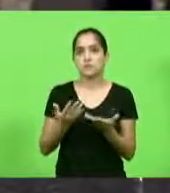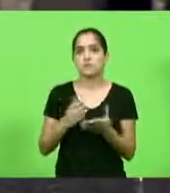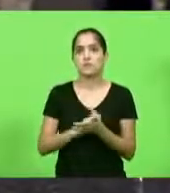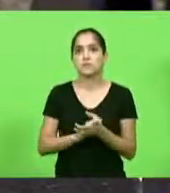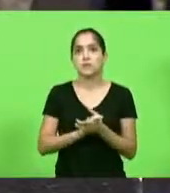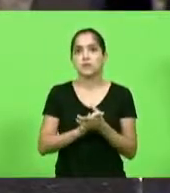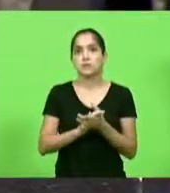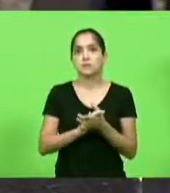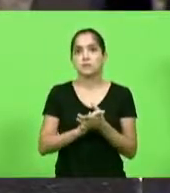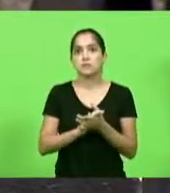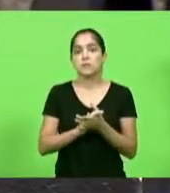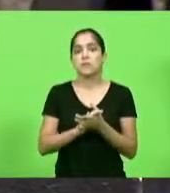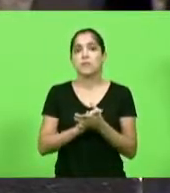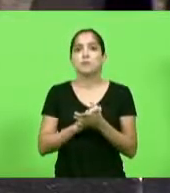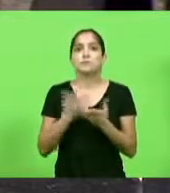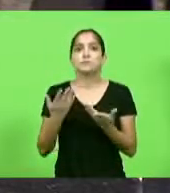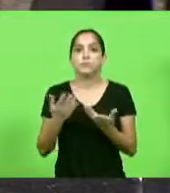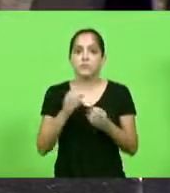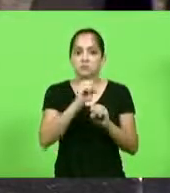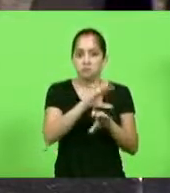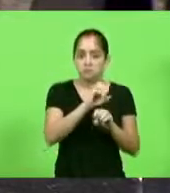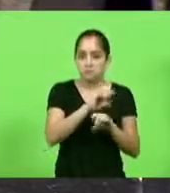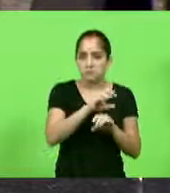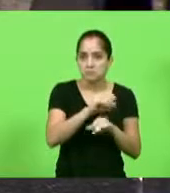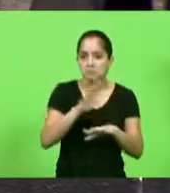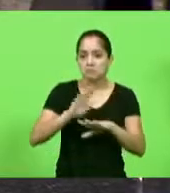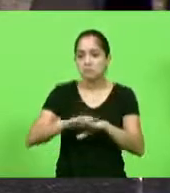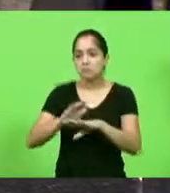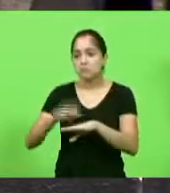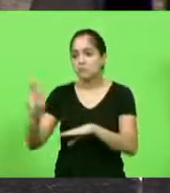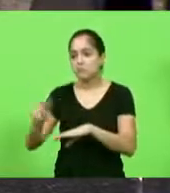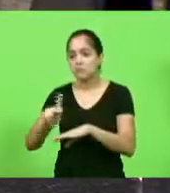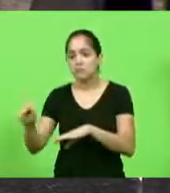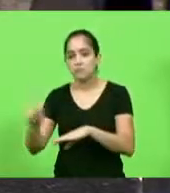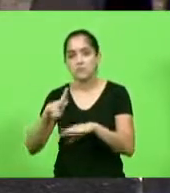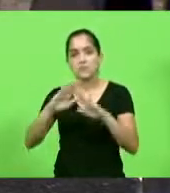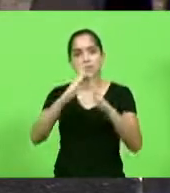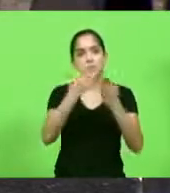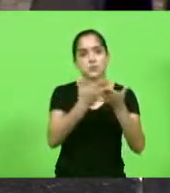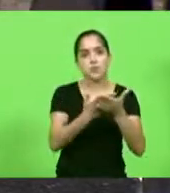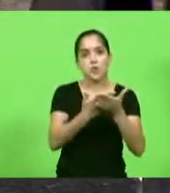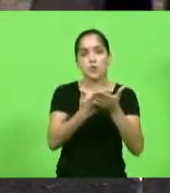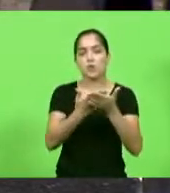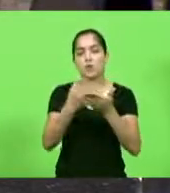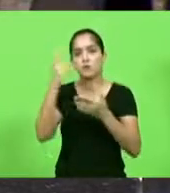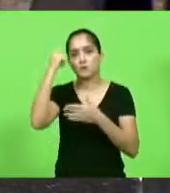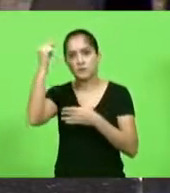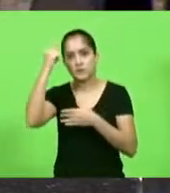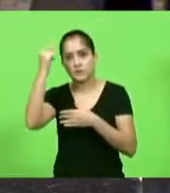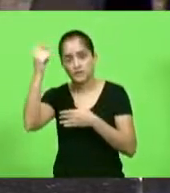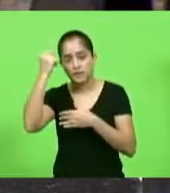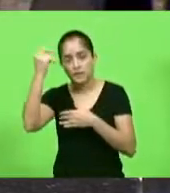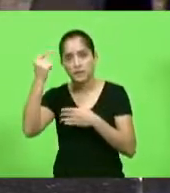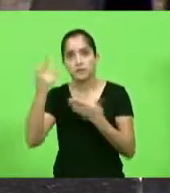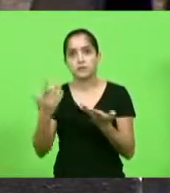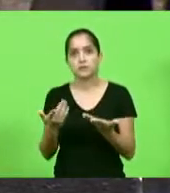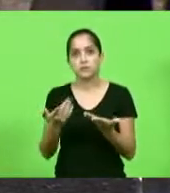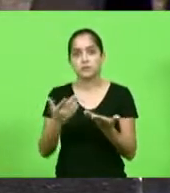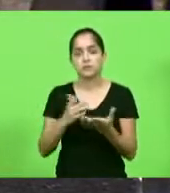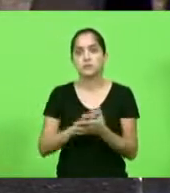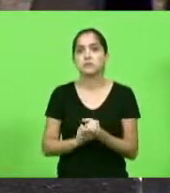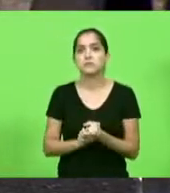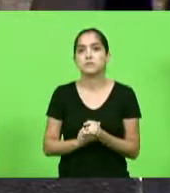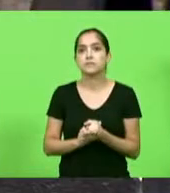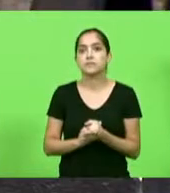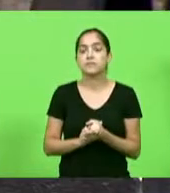doutrinação por parte de professores, em escolas, em universidades. E